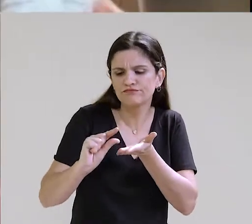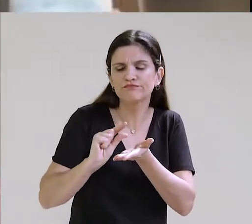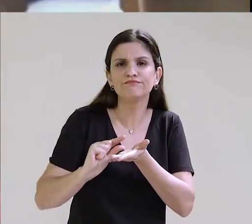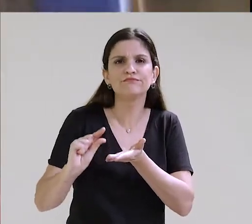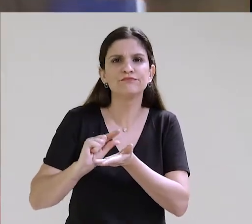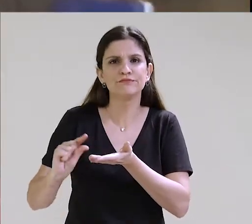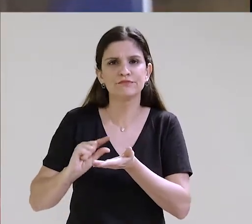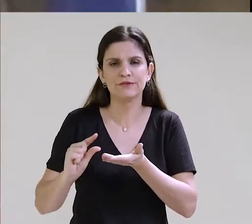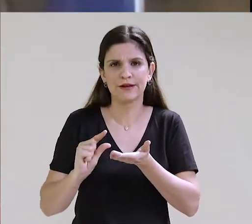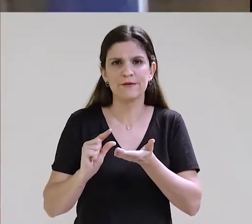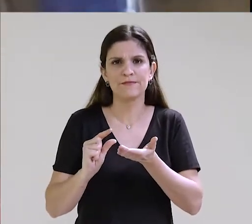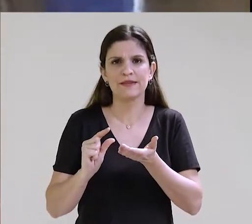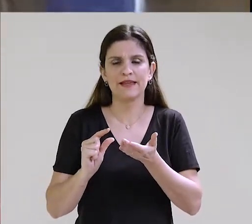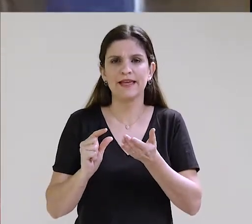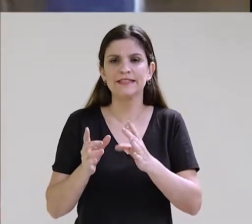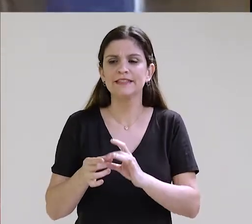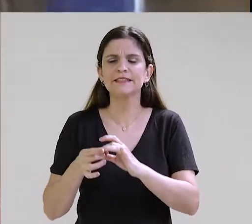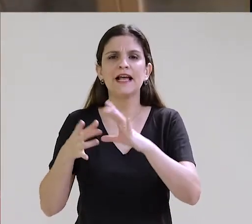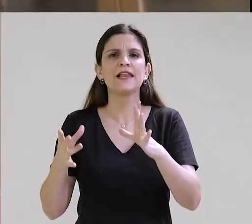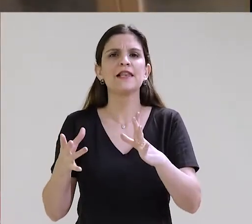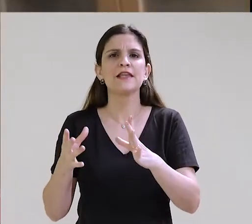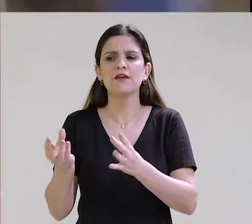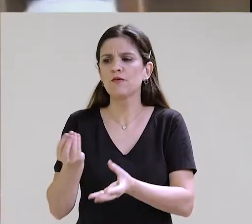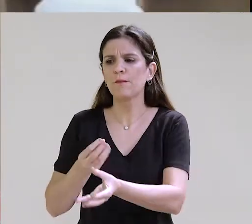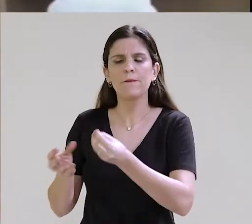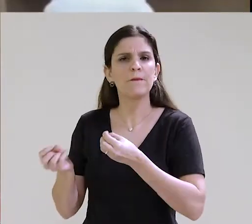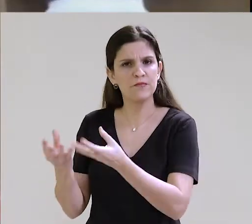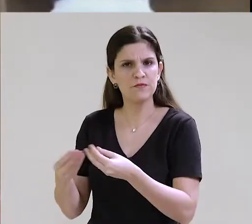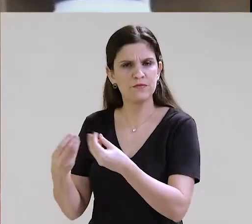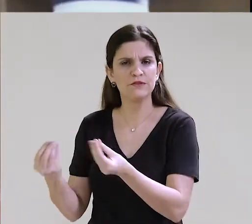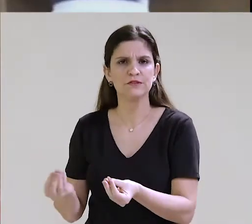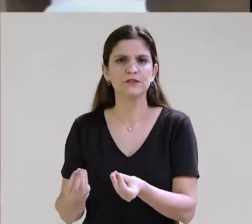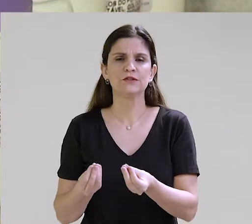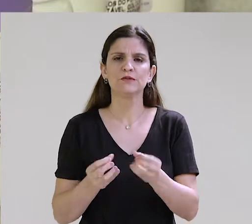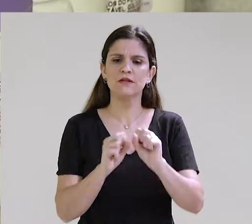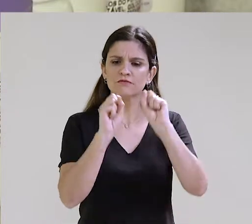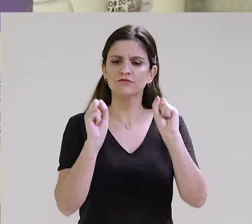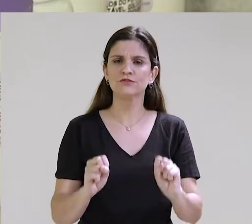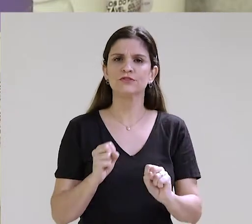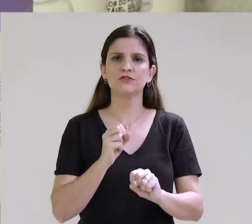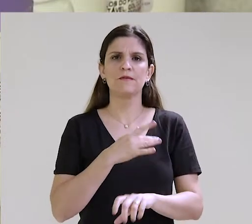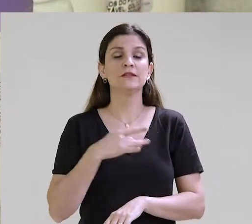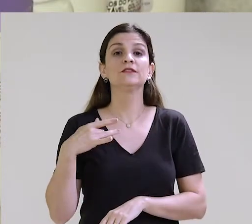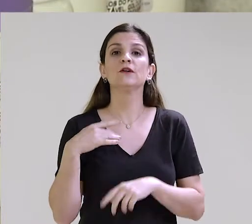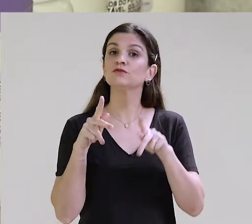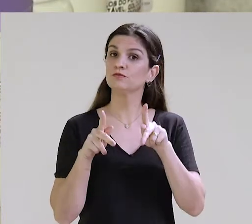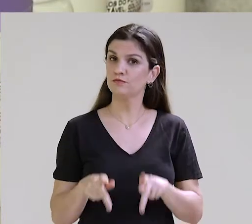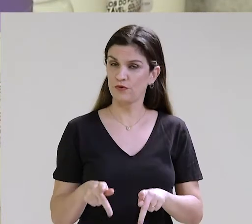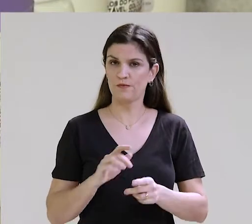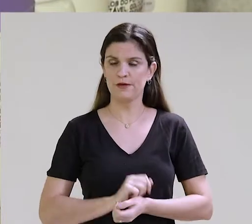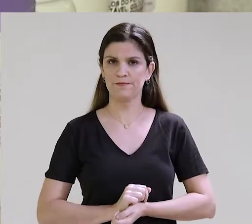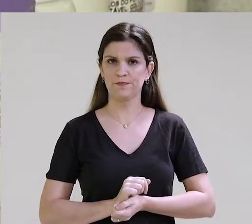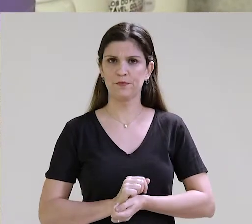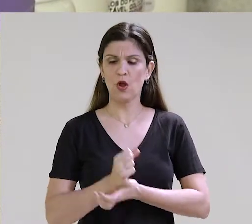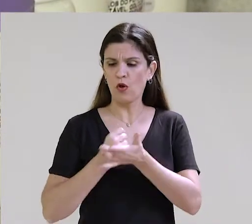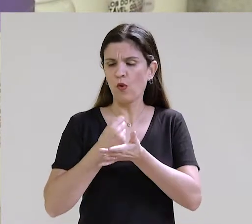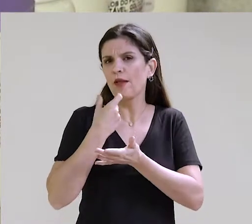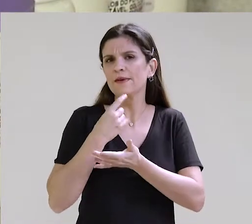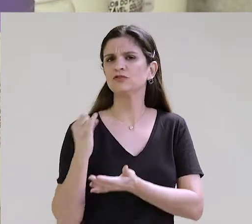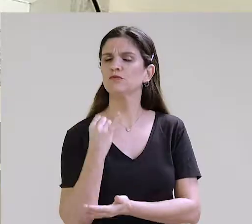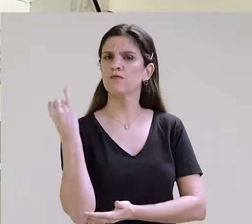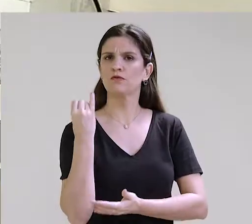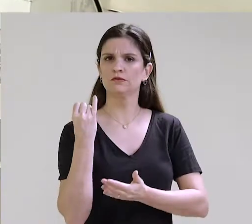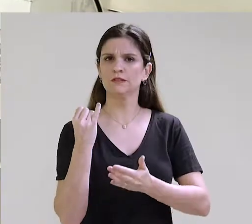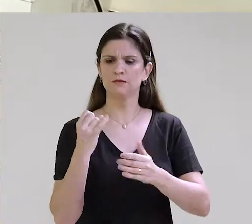medicamento homeopático disponibilizado na rede pública de saúde. O medicamento é capaz de fortalecer o